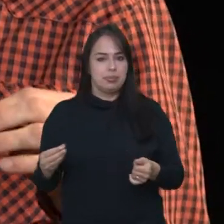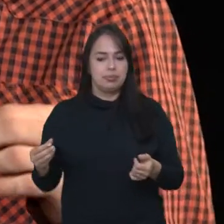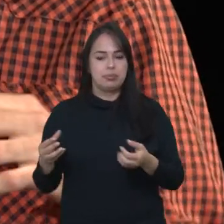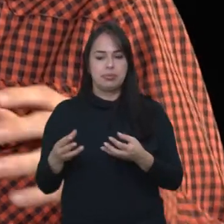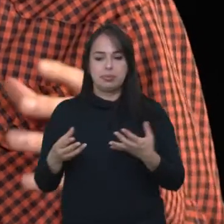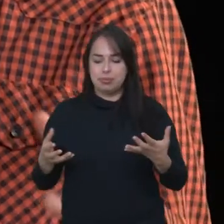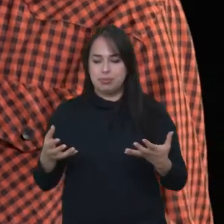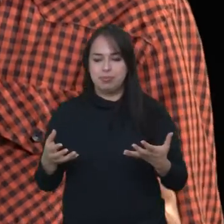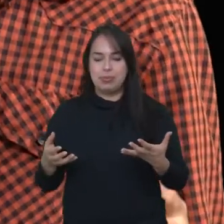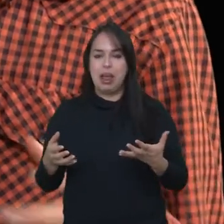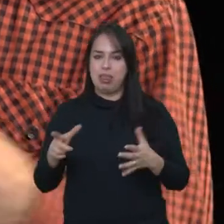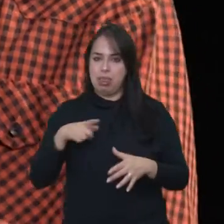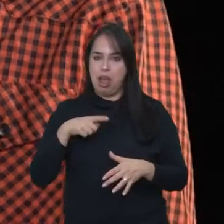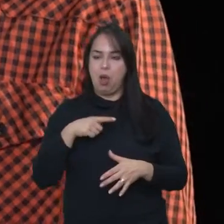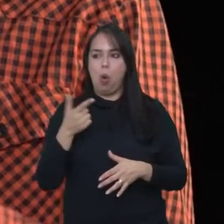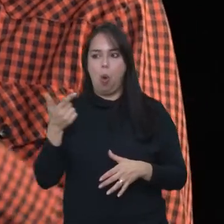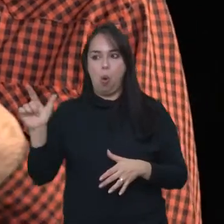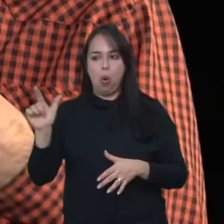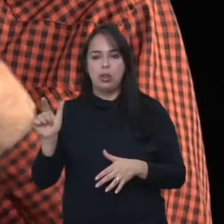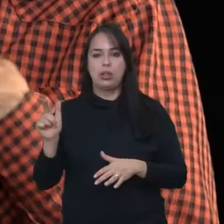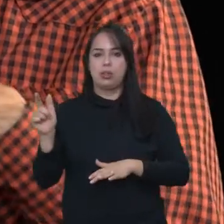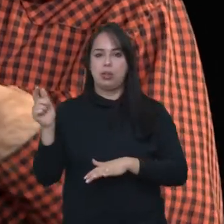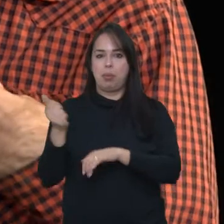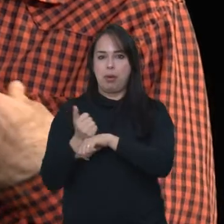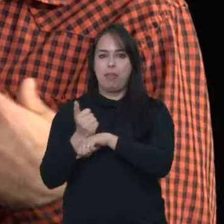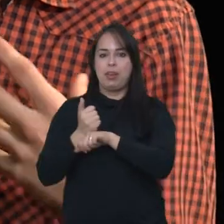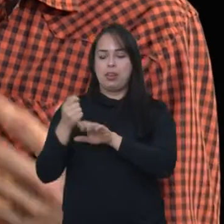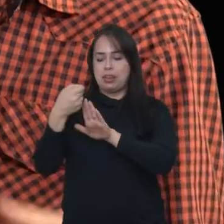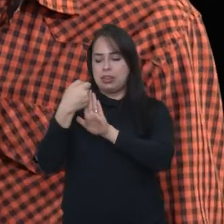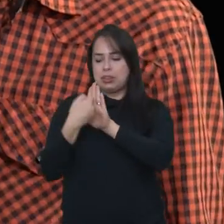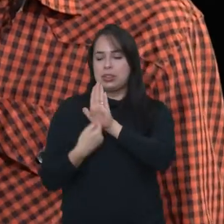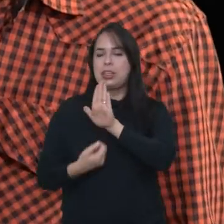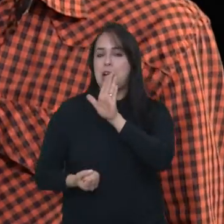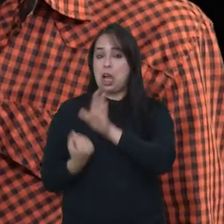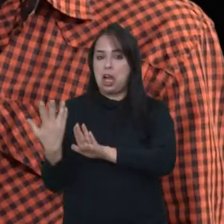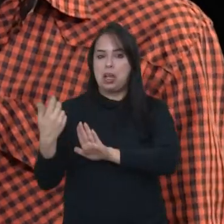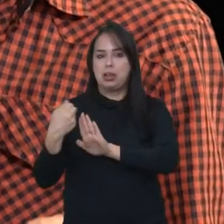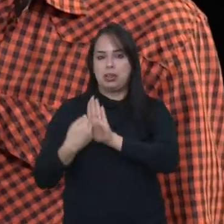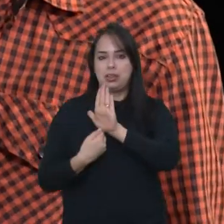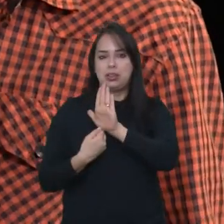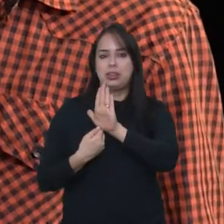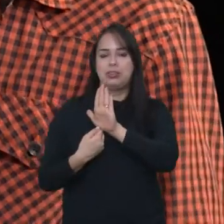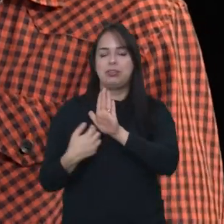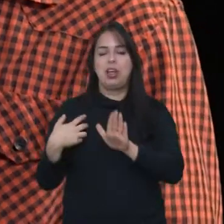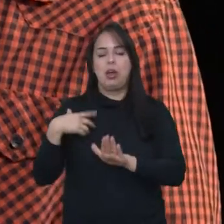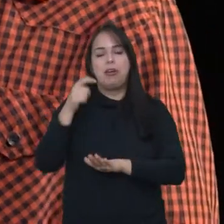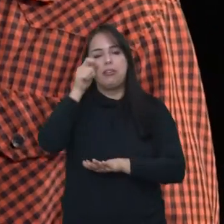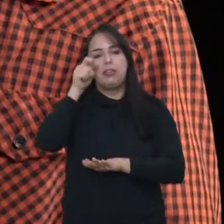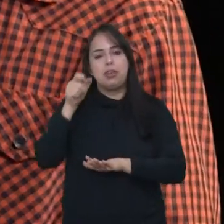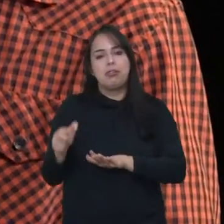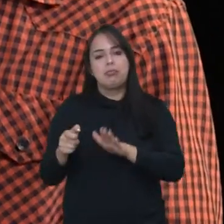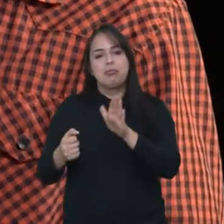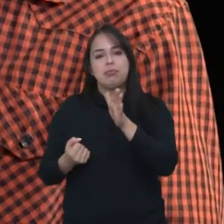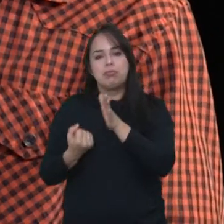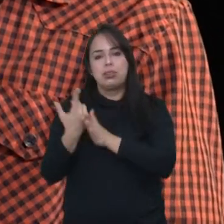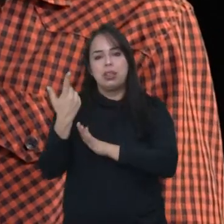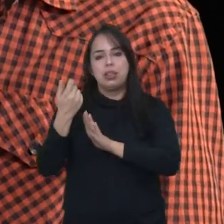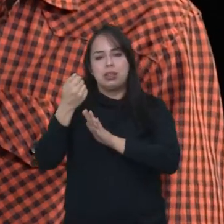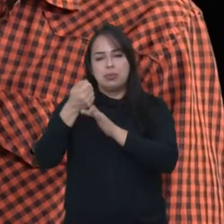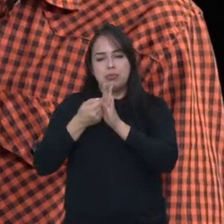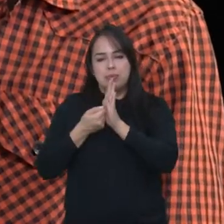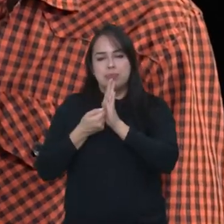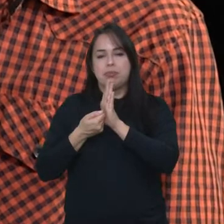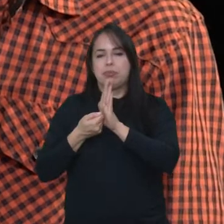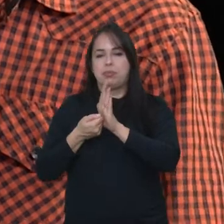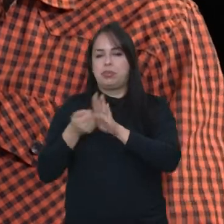tem muito comediante que faz roteiro, eu acho, isso eu acho muito interessante, assim, de você conseguir fazer, é, com o stand-up,